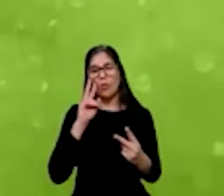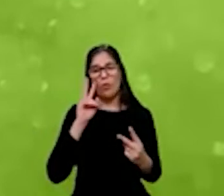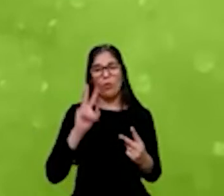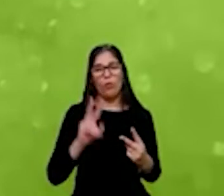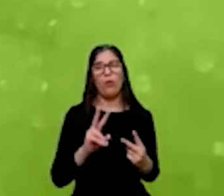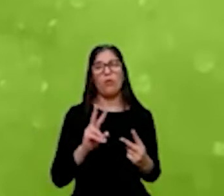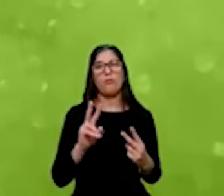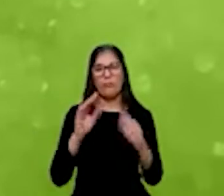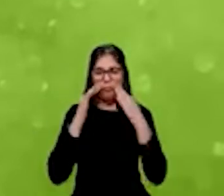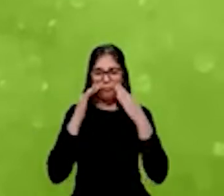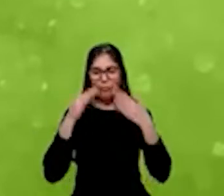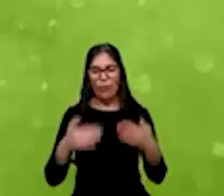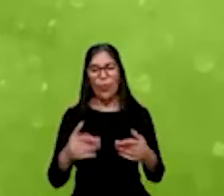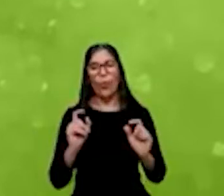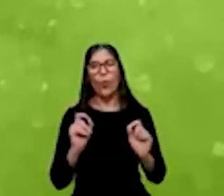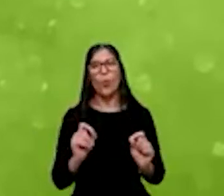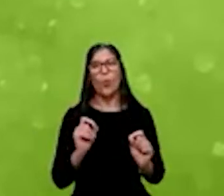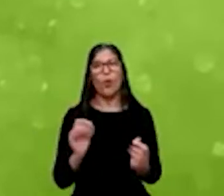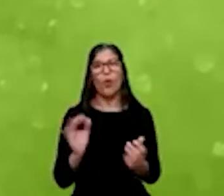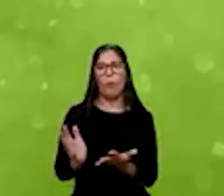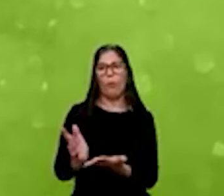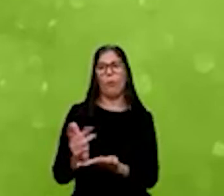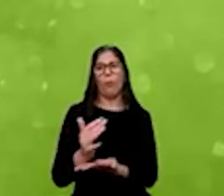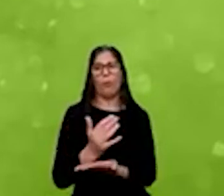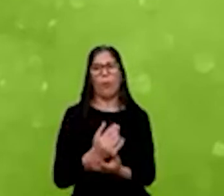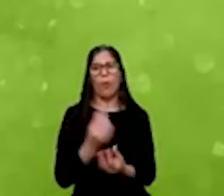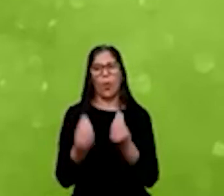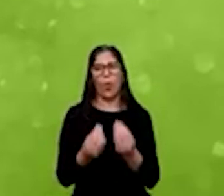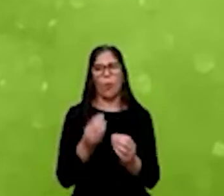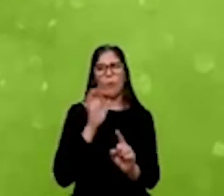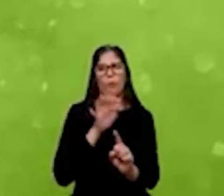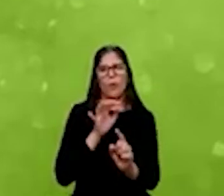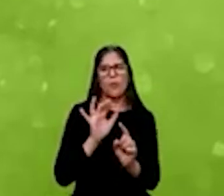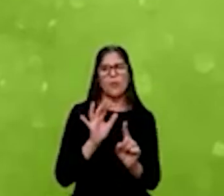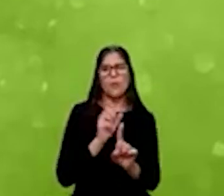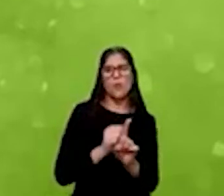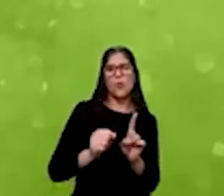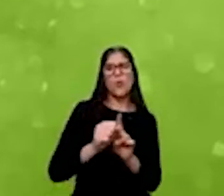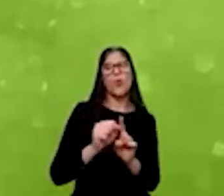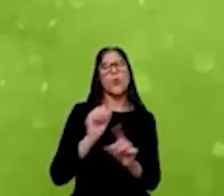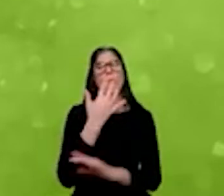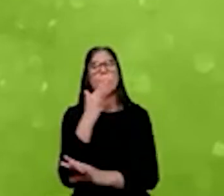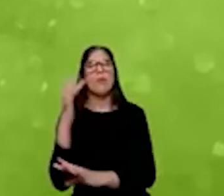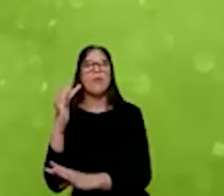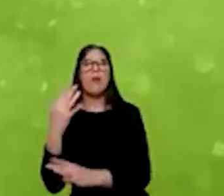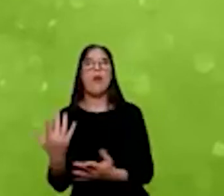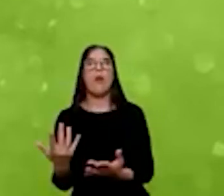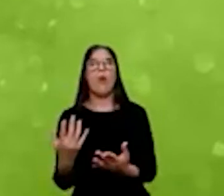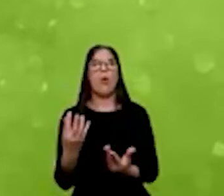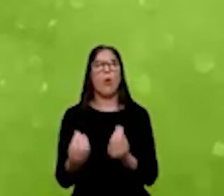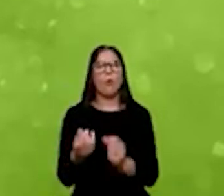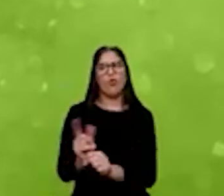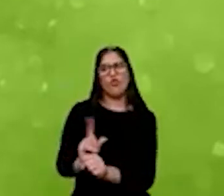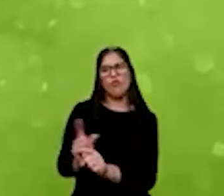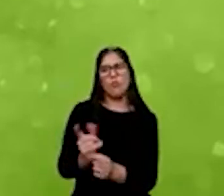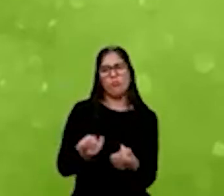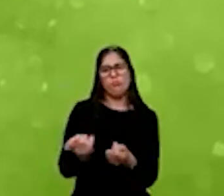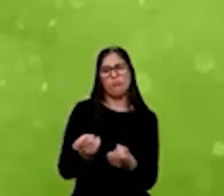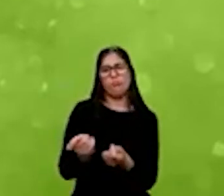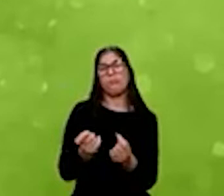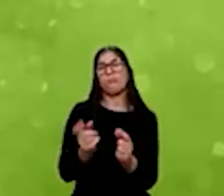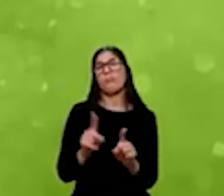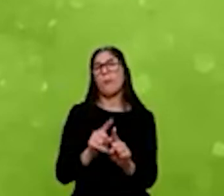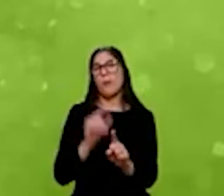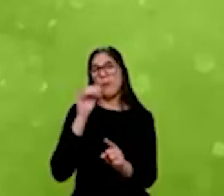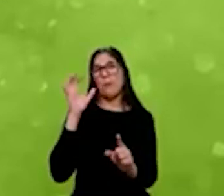voltado para a mensuração de impacto socioambiental, gestão de impacto socioambiental. Como que a gente garante que essas empresas,